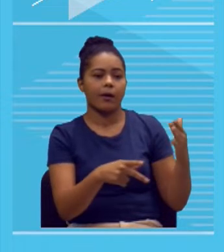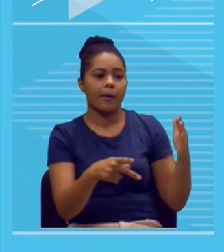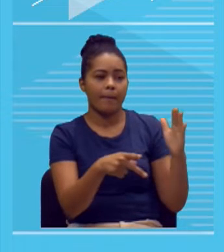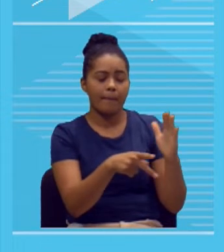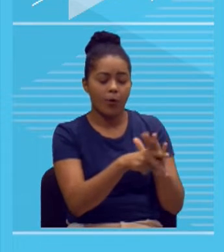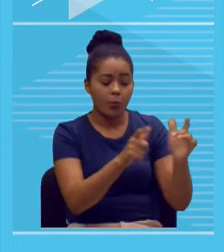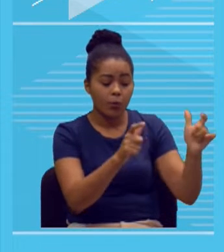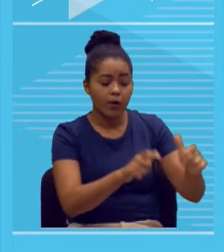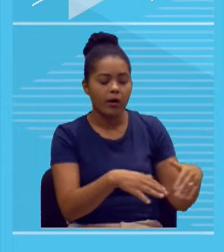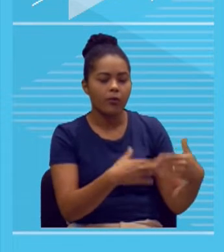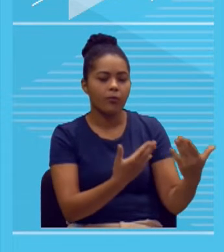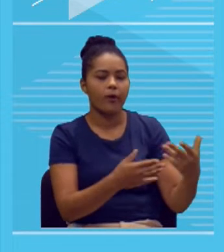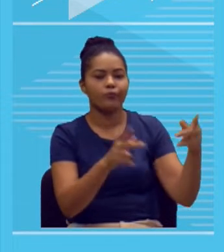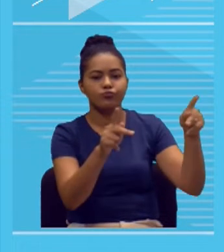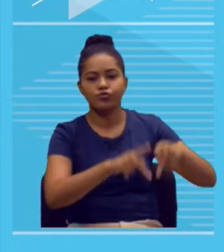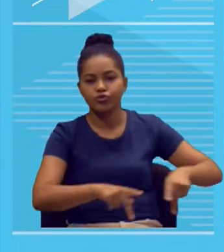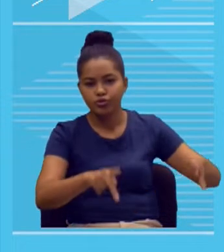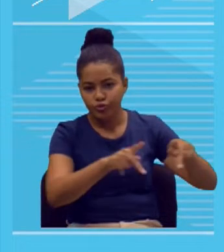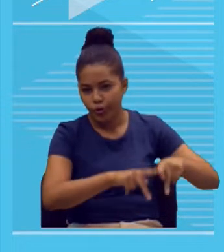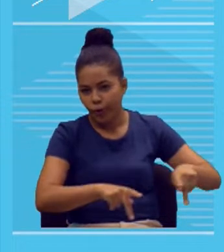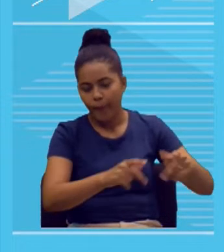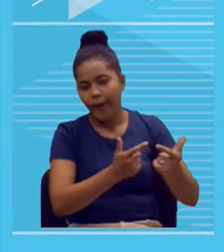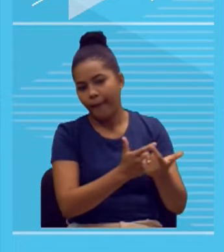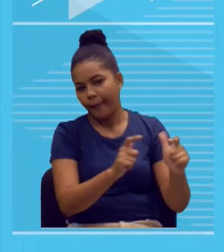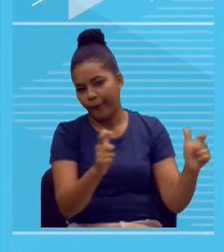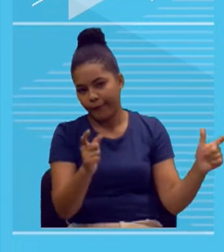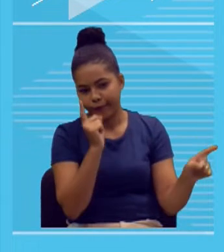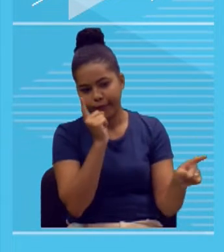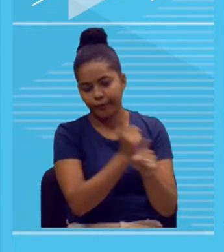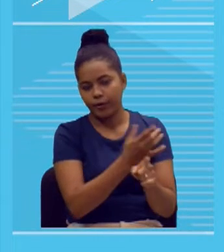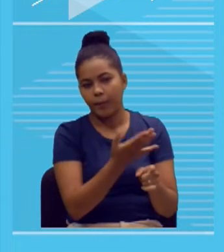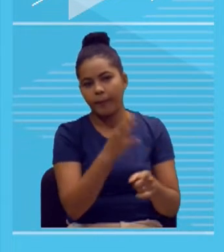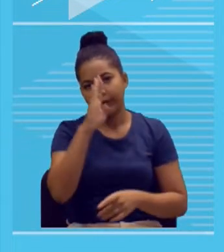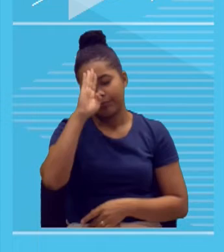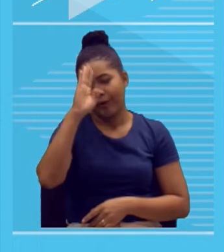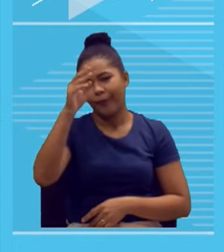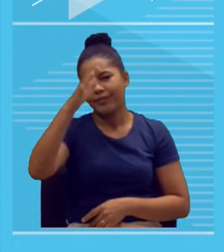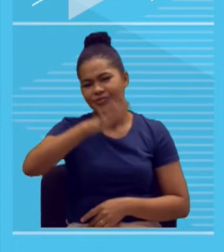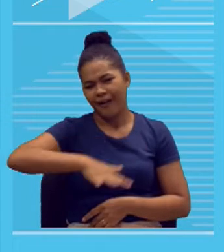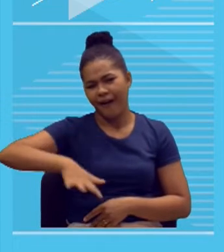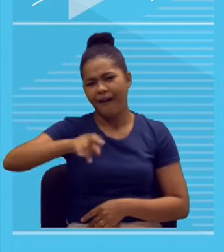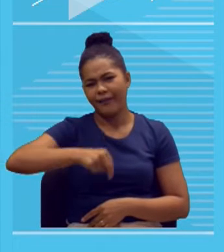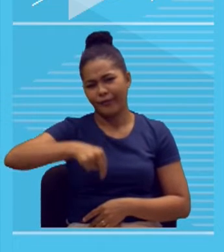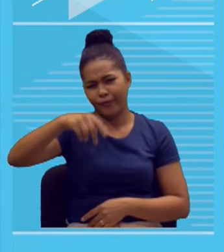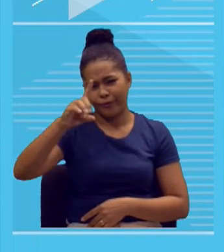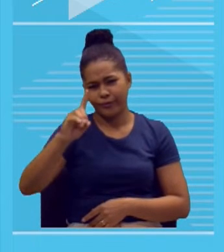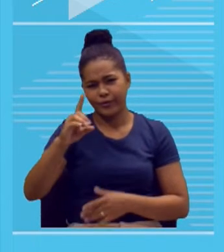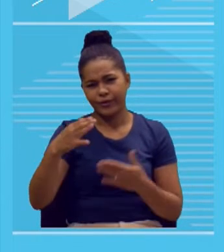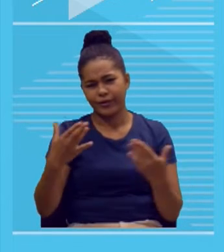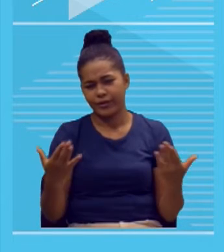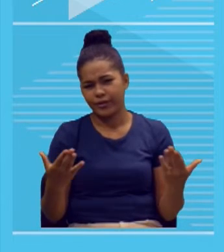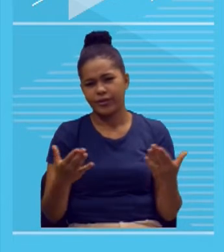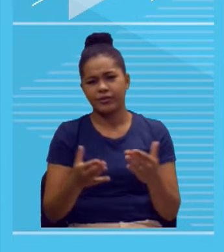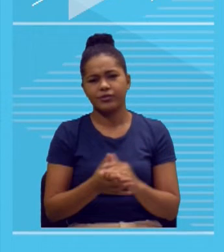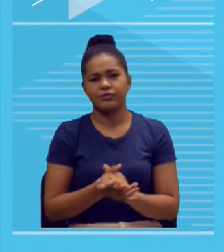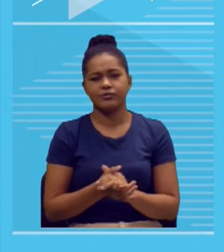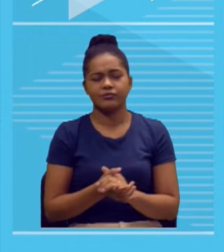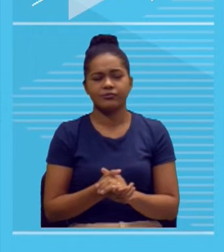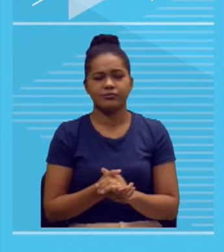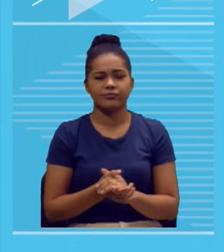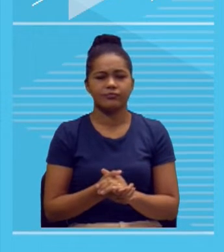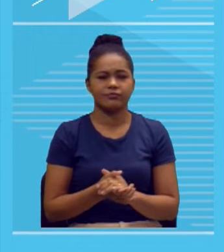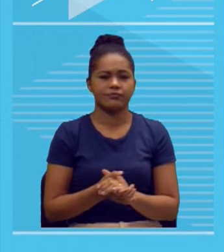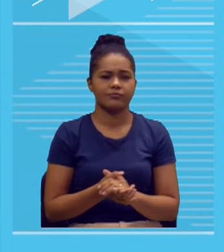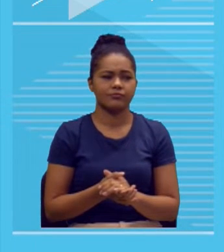Não. É verdade. Dificilmente você vai encontrar, principalmente no Nordeste, cidades interioranas ou, por exemplo, nas regiões mais